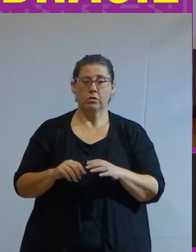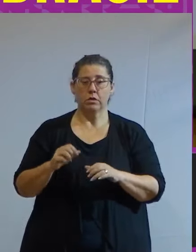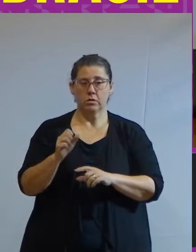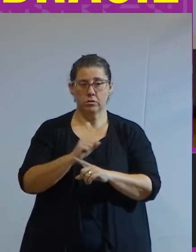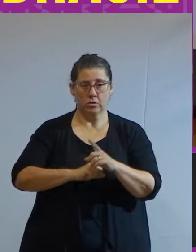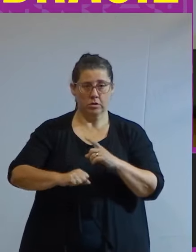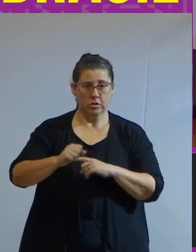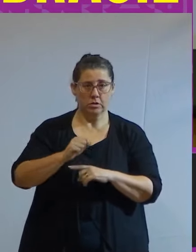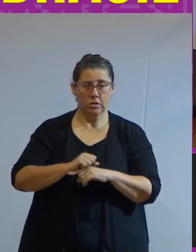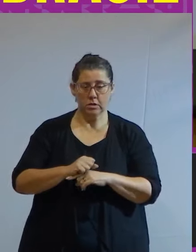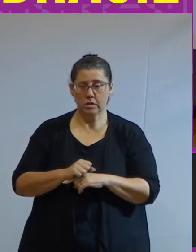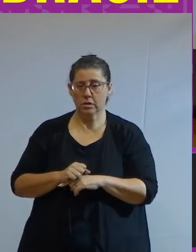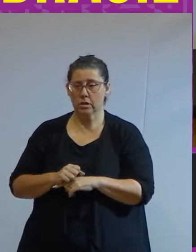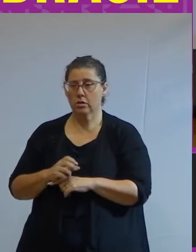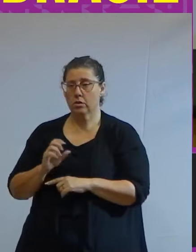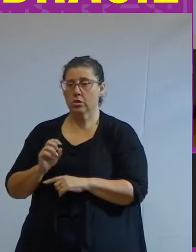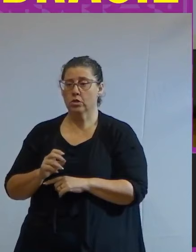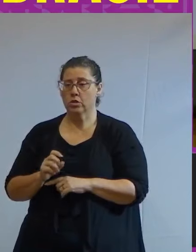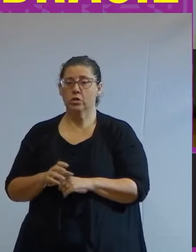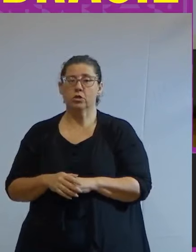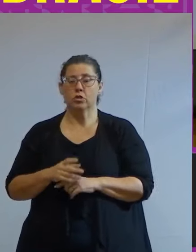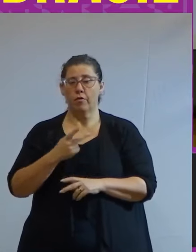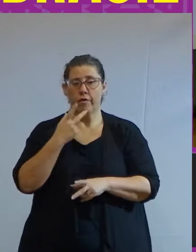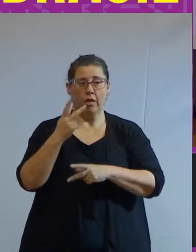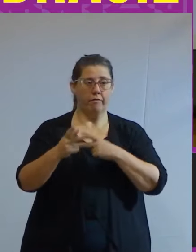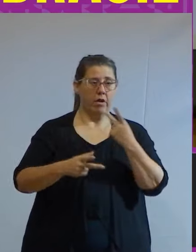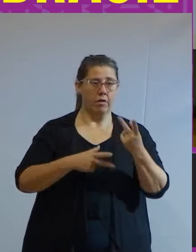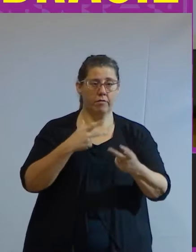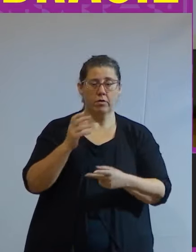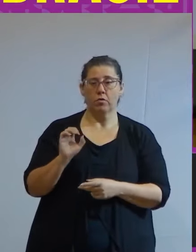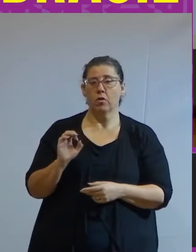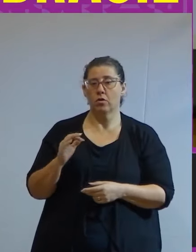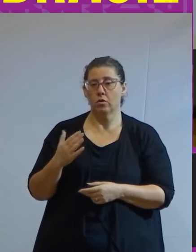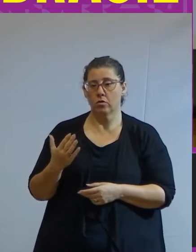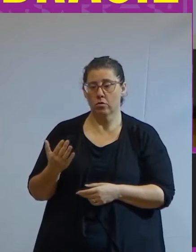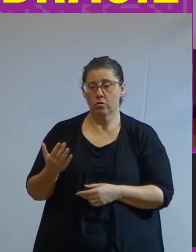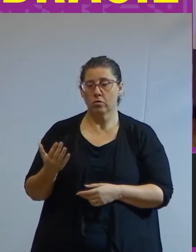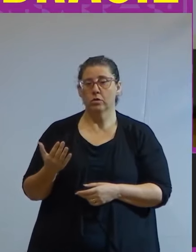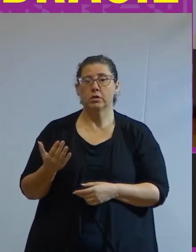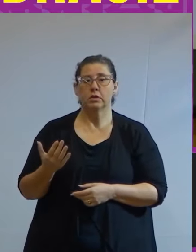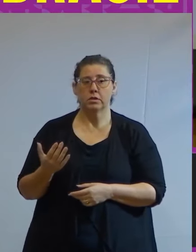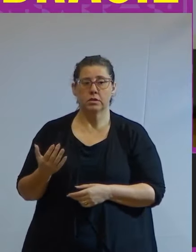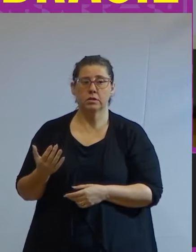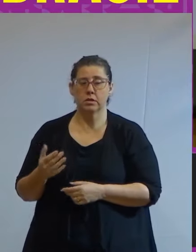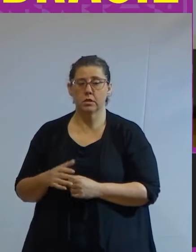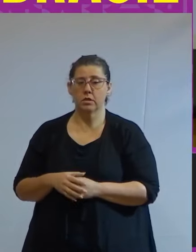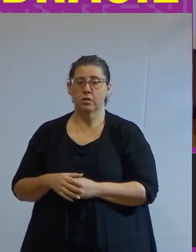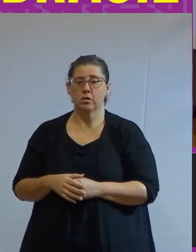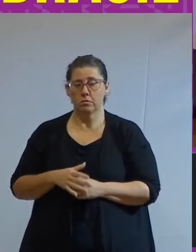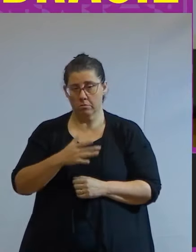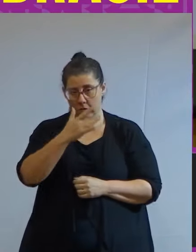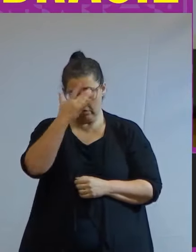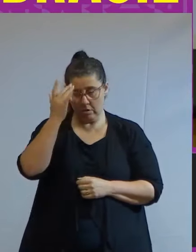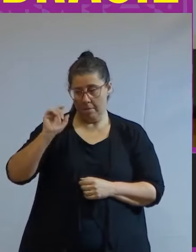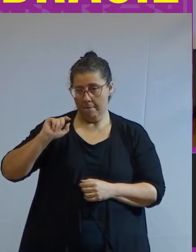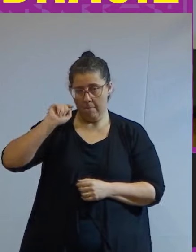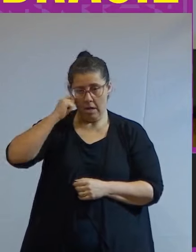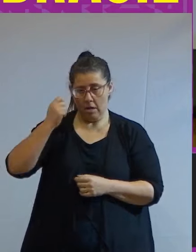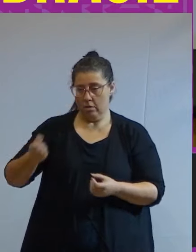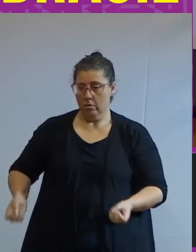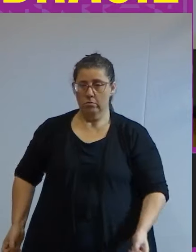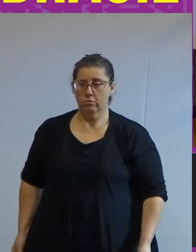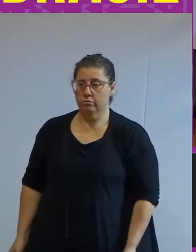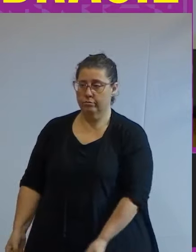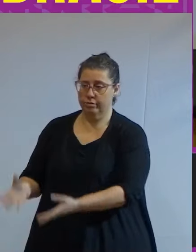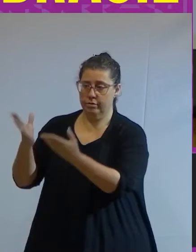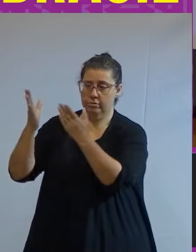adentrar nesse mundo do que só jogar como aconteceu infelizmente a gente sabe jogou as pessoas pretas no meio toma